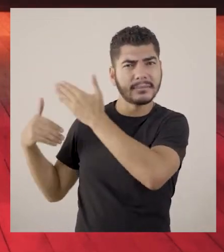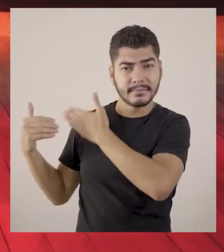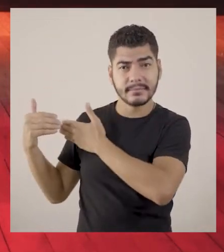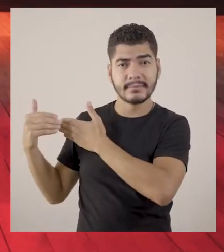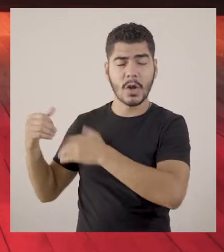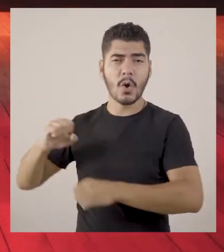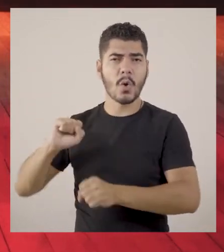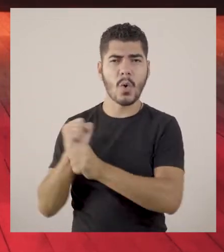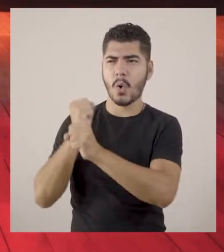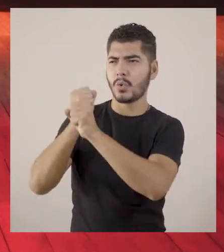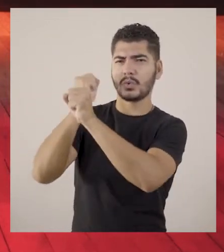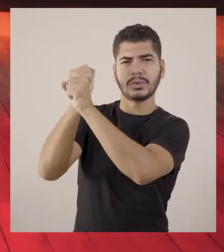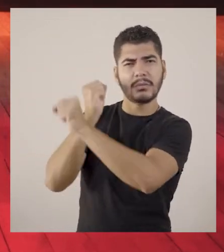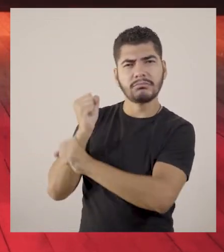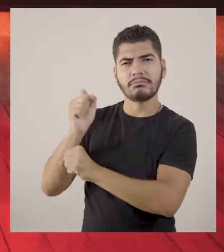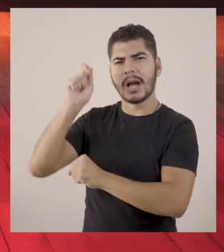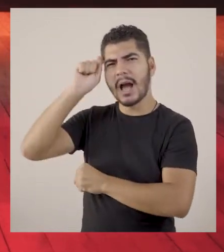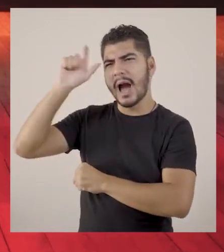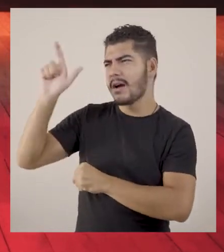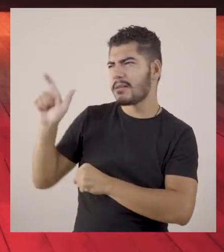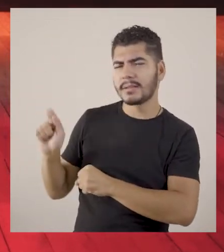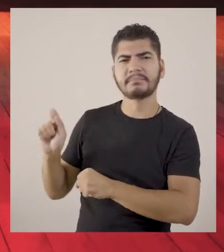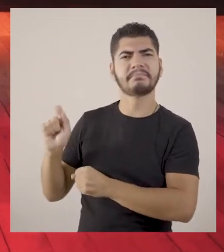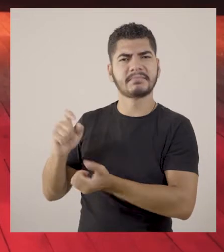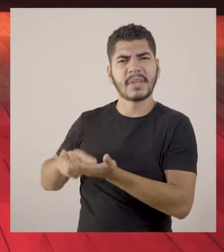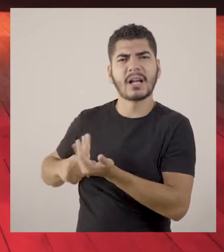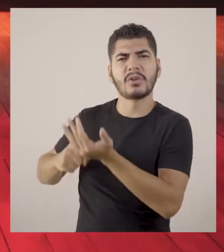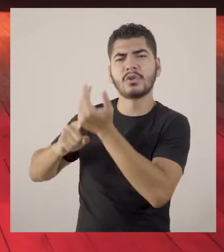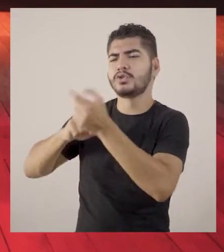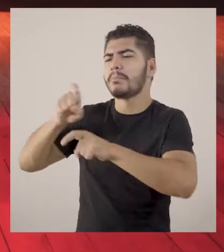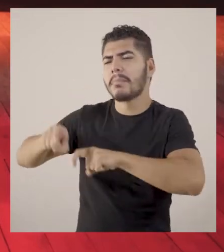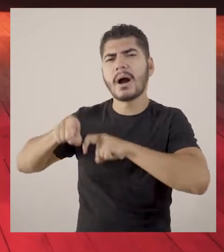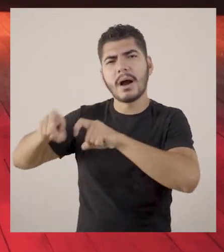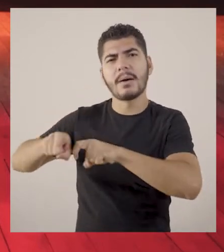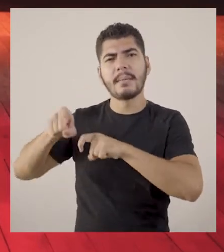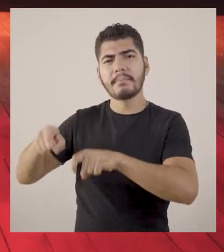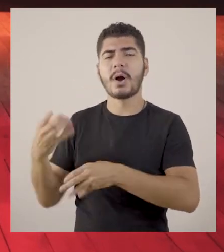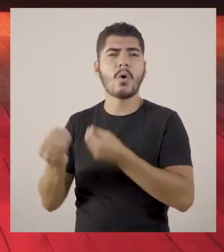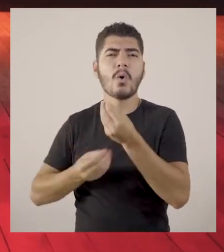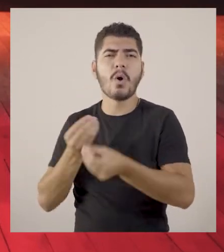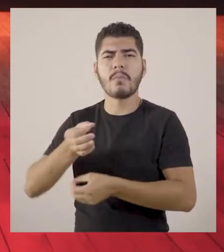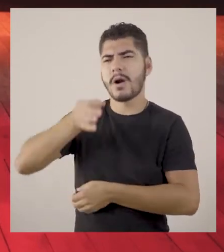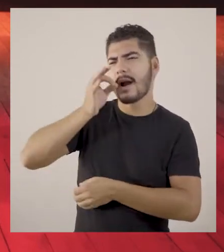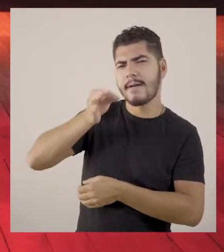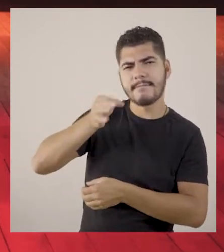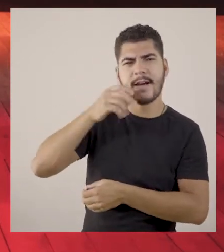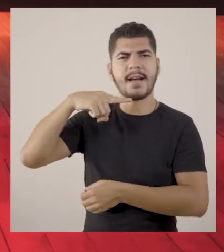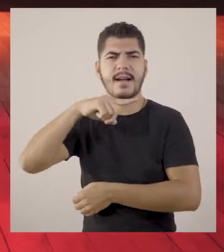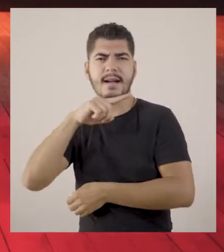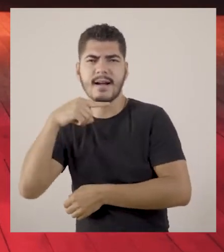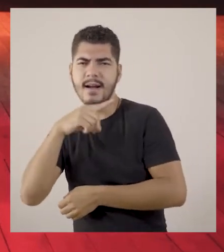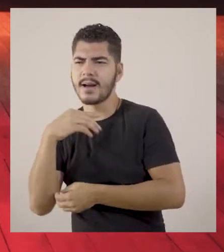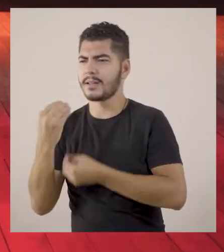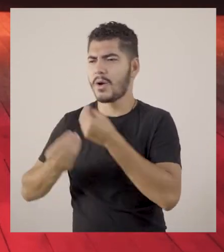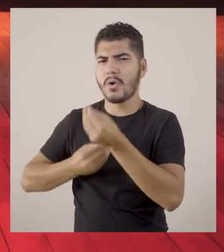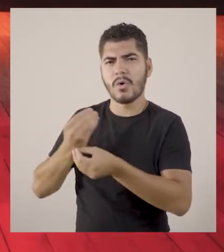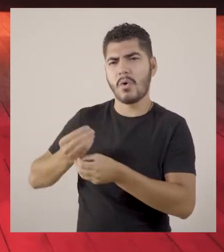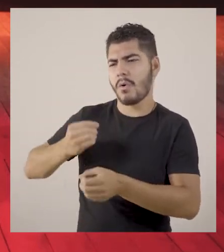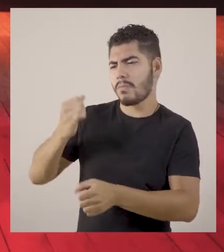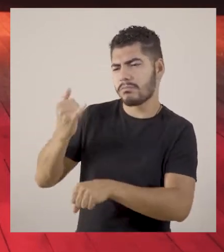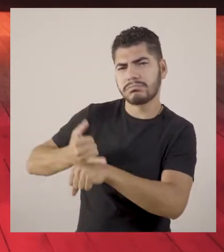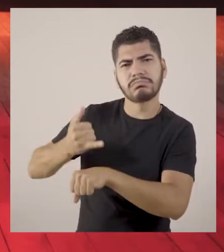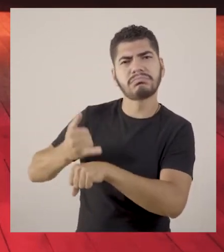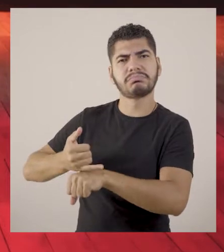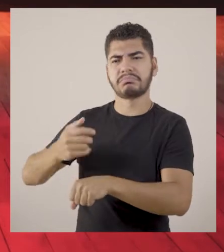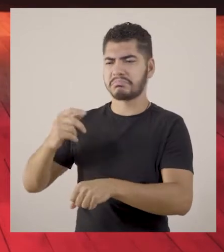grandes construções africanas, as tecnologias do plantio do café e da cana, alcadinho na metalurgia, mão